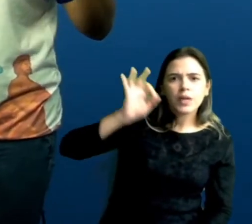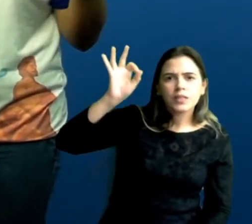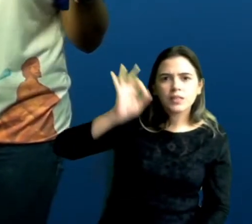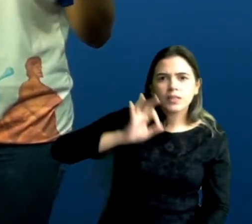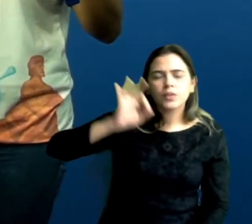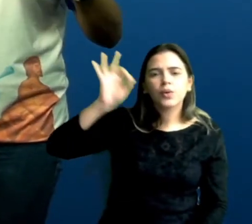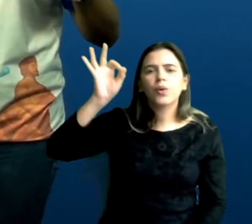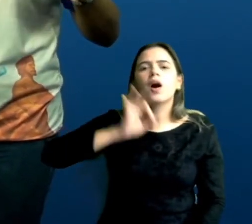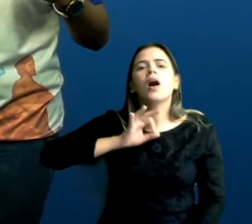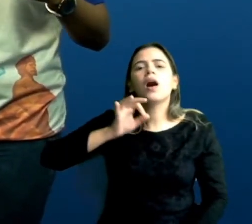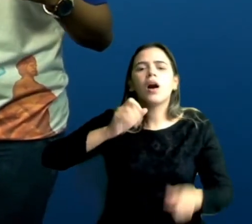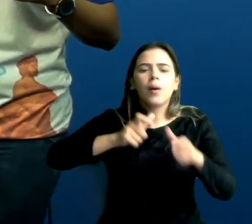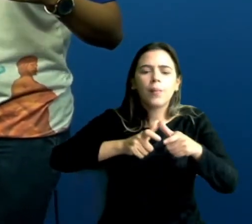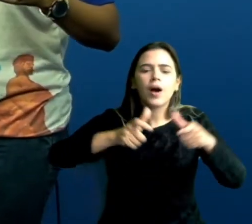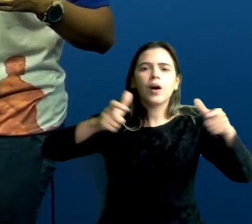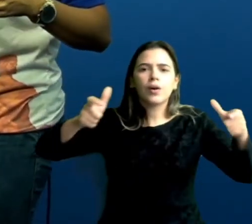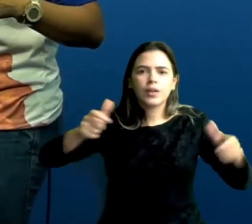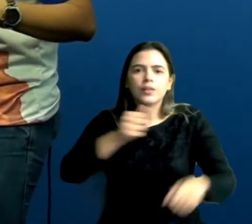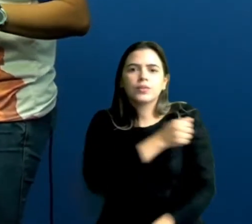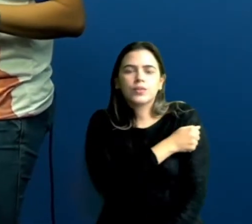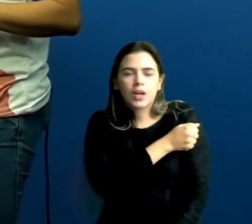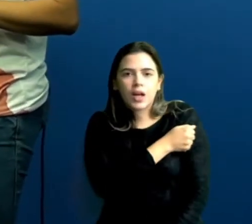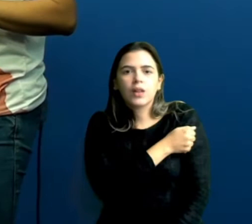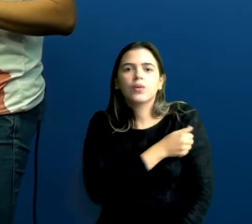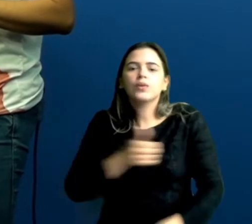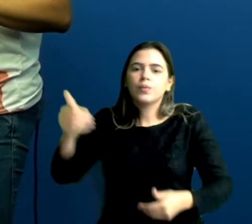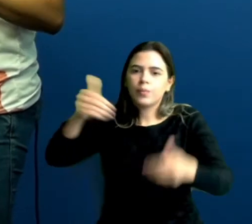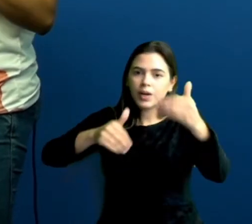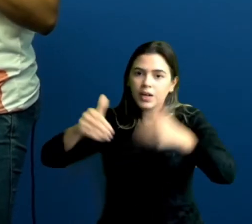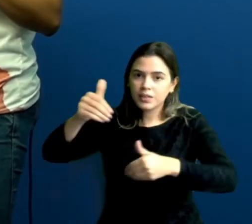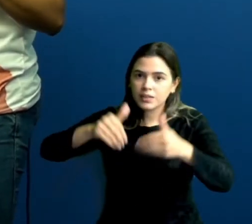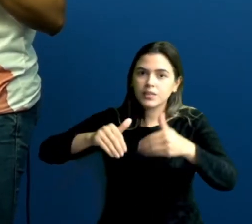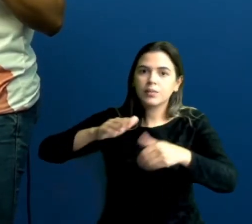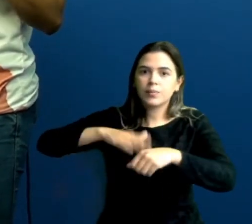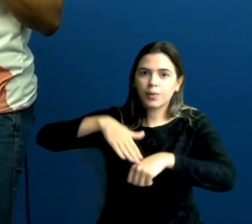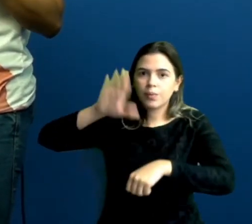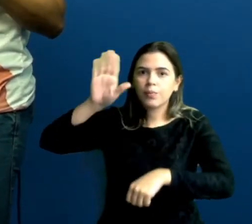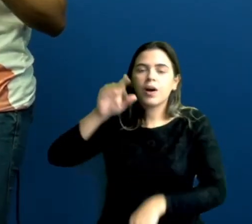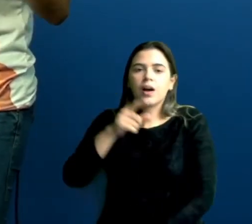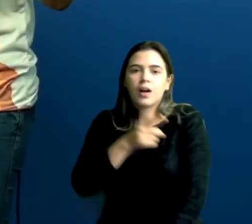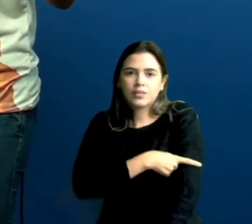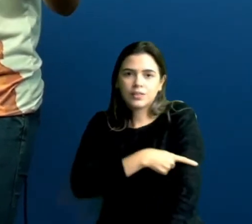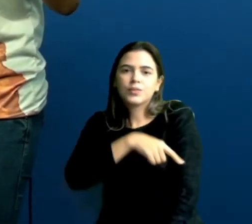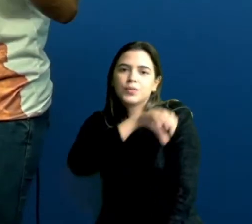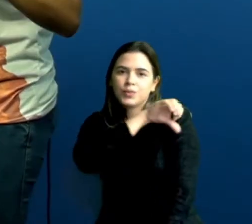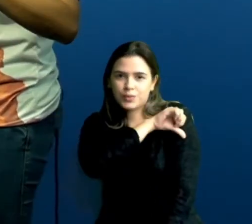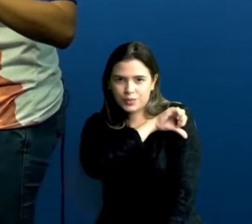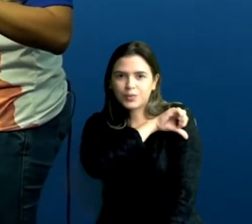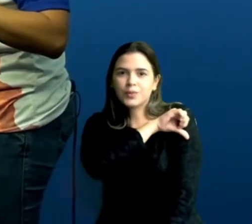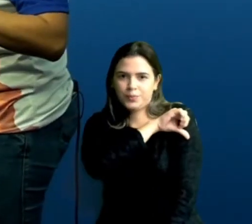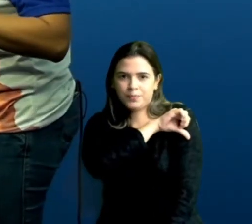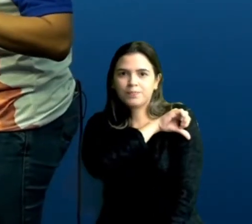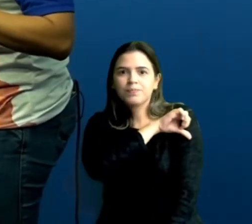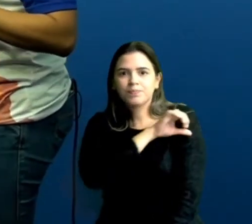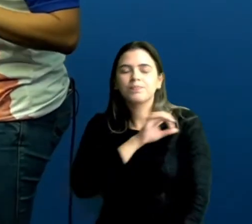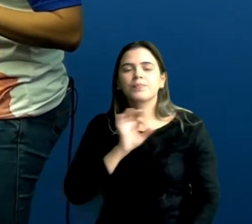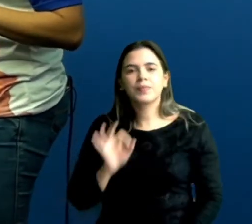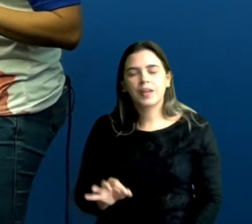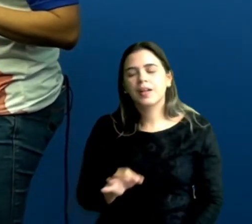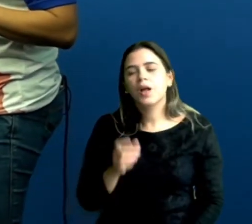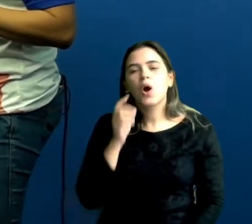maioria dos nossos estudantes matriculados nessa faixa etária do ensino fundamental, do primeiro ao nono ano.